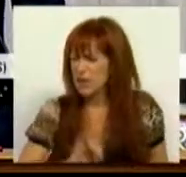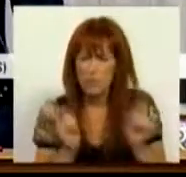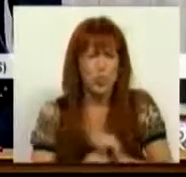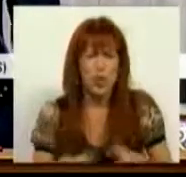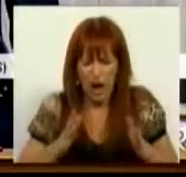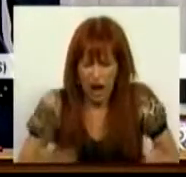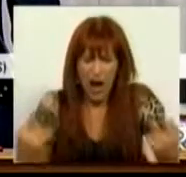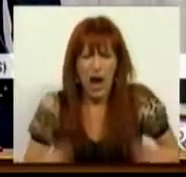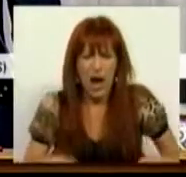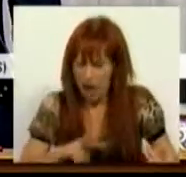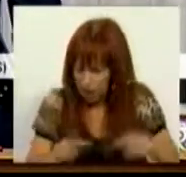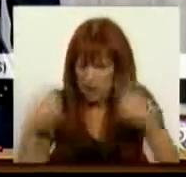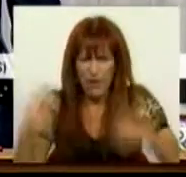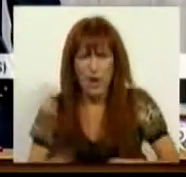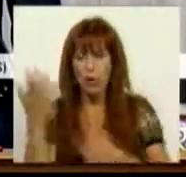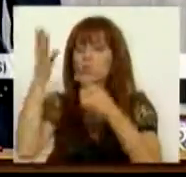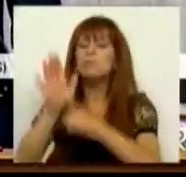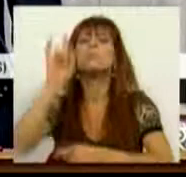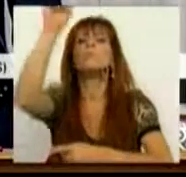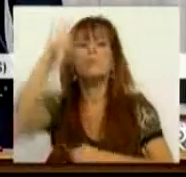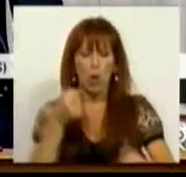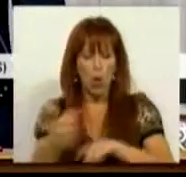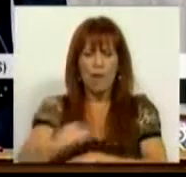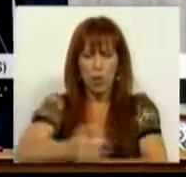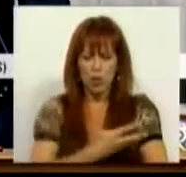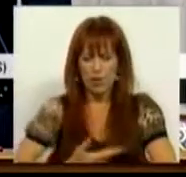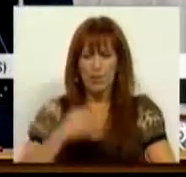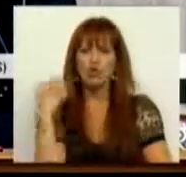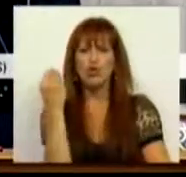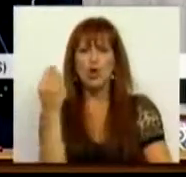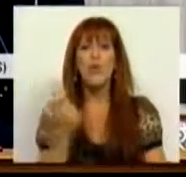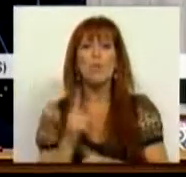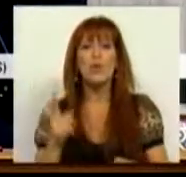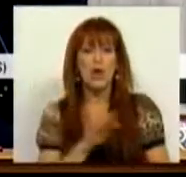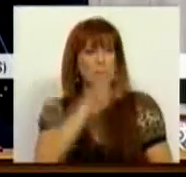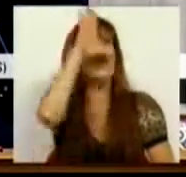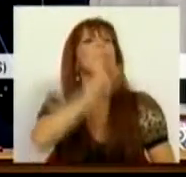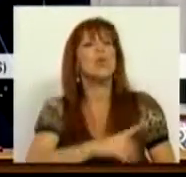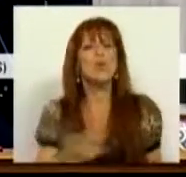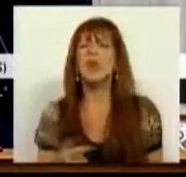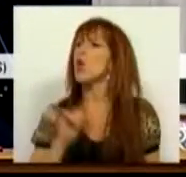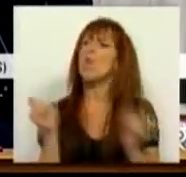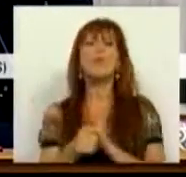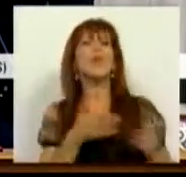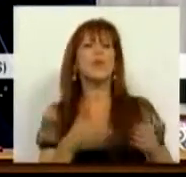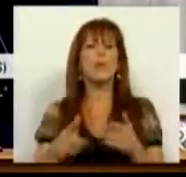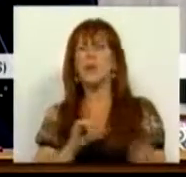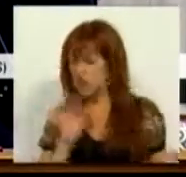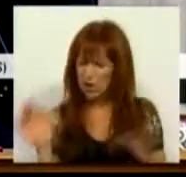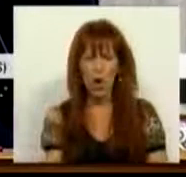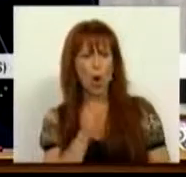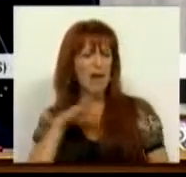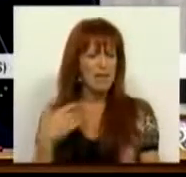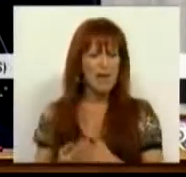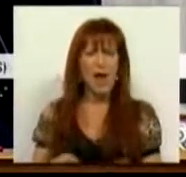mudar e que há uma alternativa, designadamente, para o combate ao desemprego jovem. Porquê é que o Sr. Ministro não muda de rumo, não dá uma